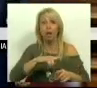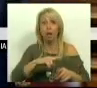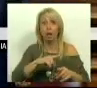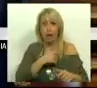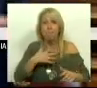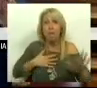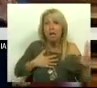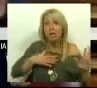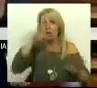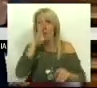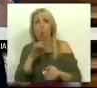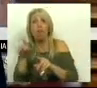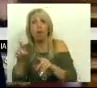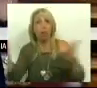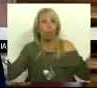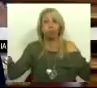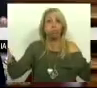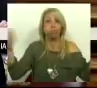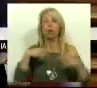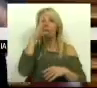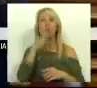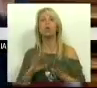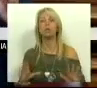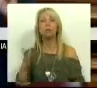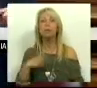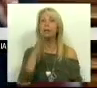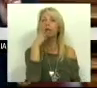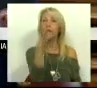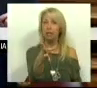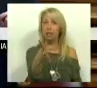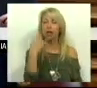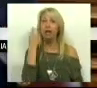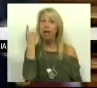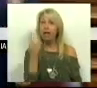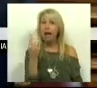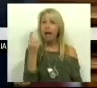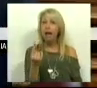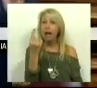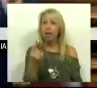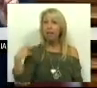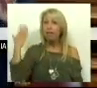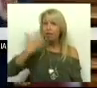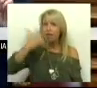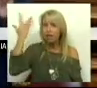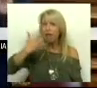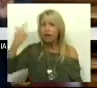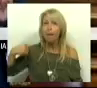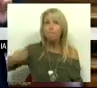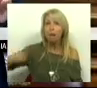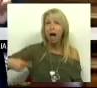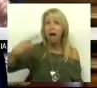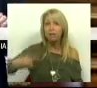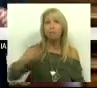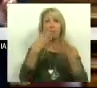sei. Agora eu quero dizer uma coisa, Srs. e Srs. Deputados. Cada dia que passa, cada dia que esta matéria é